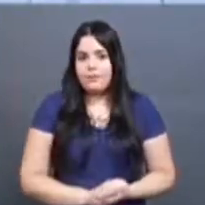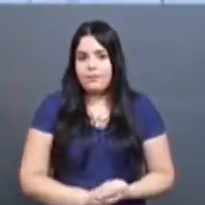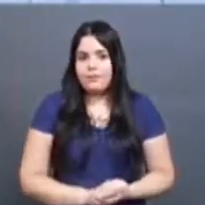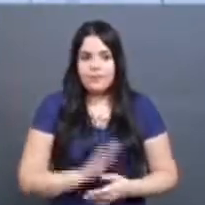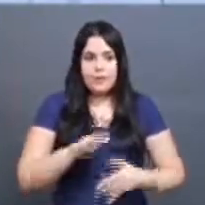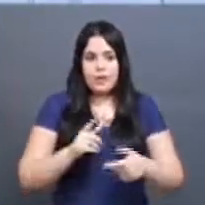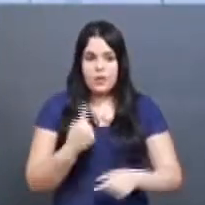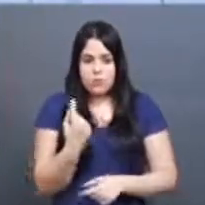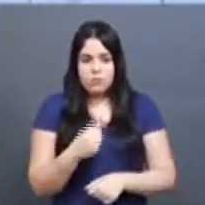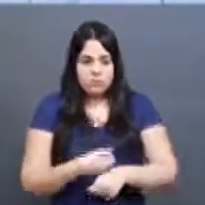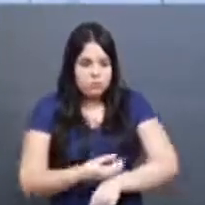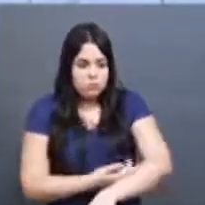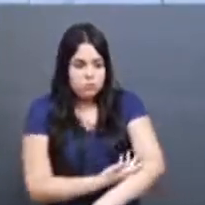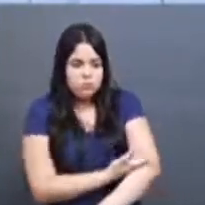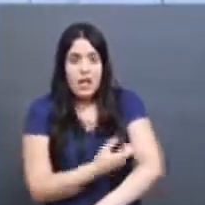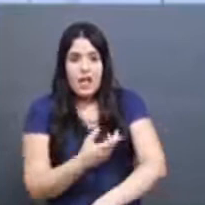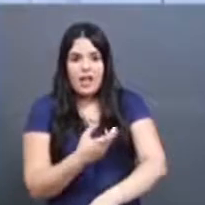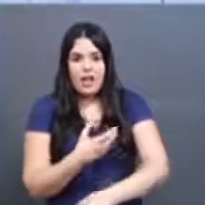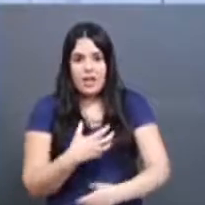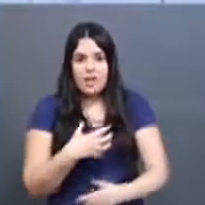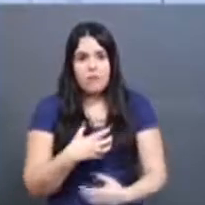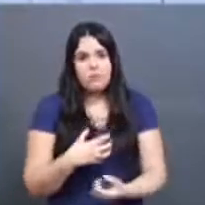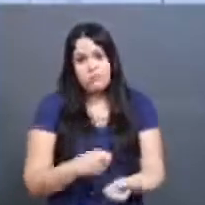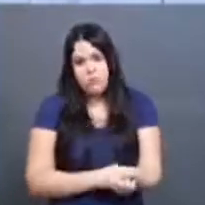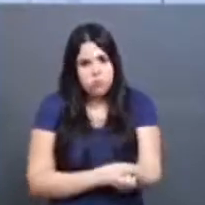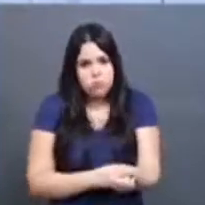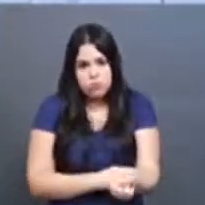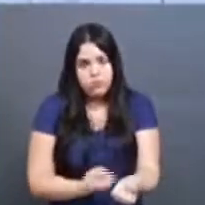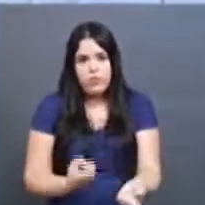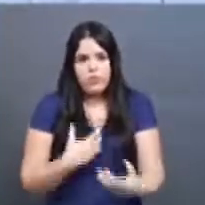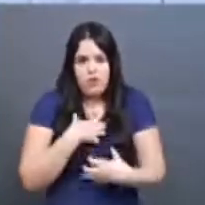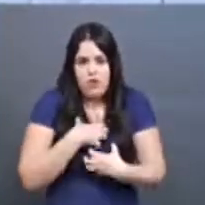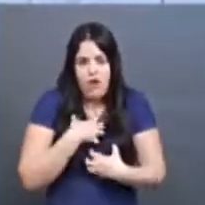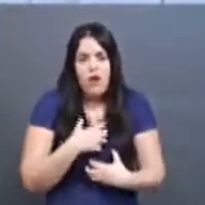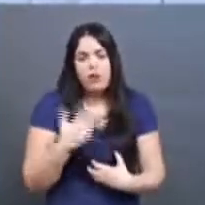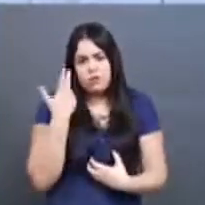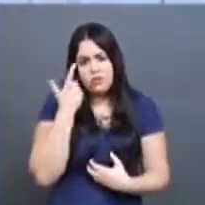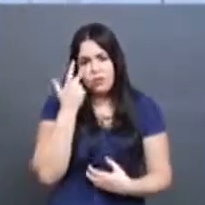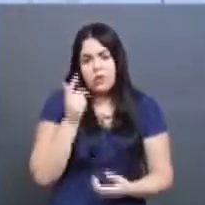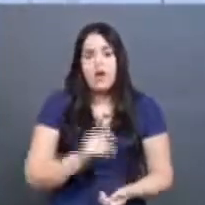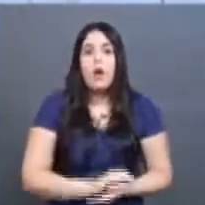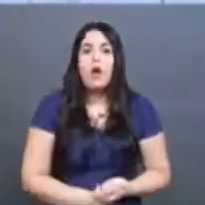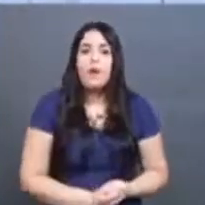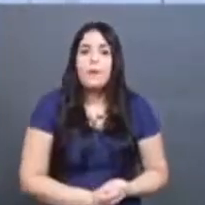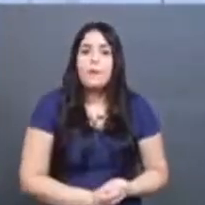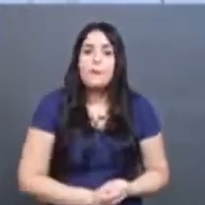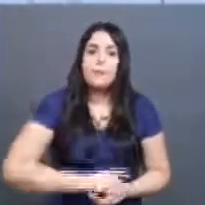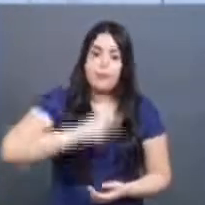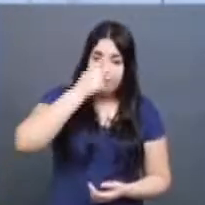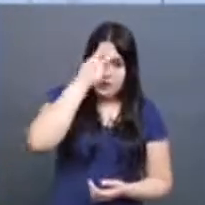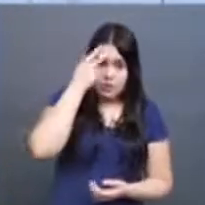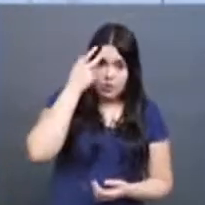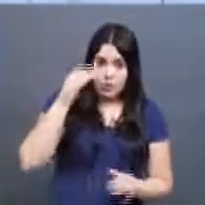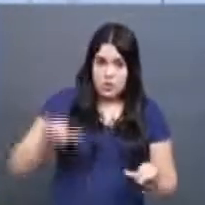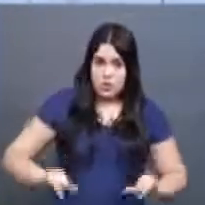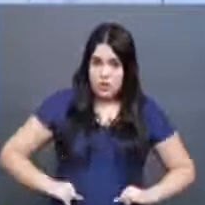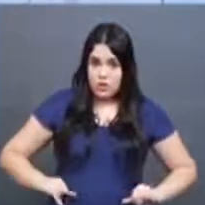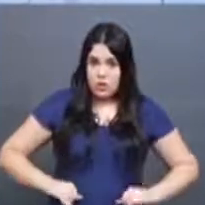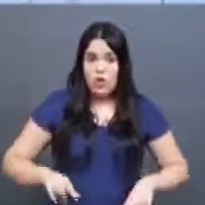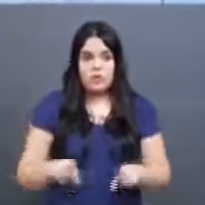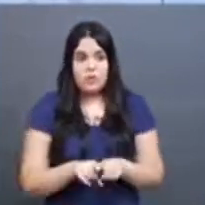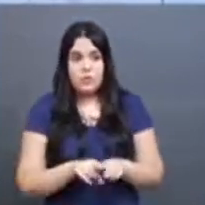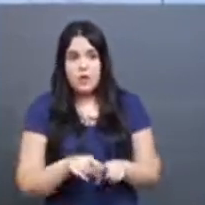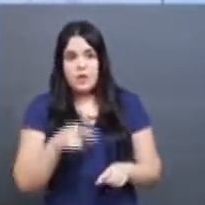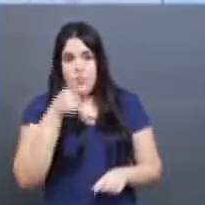emoção, que é a raiva, que é uma emoção natural do ser humano, tanto o agressor quanto a vítima não sabem o que fazer com essa